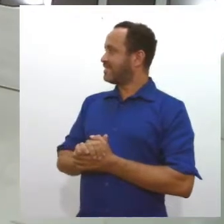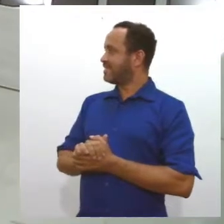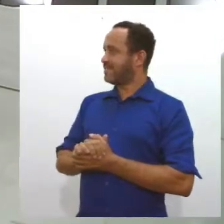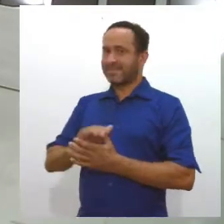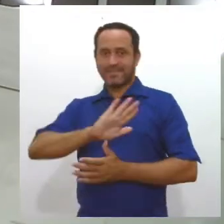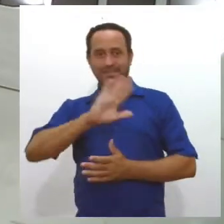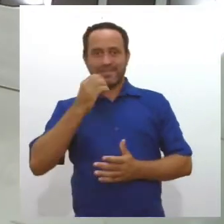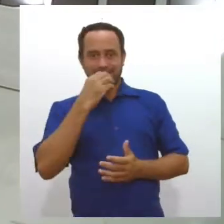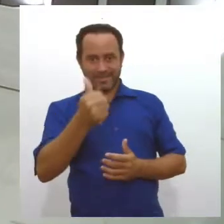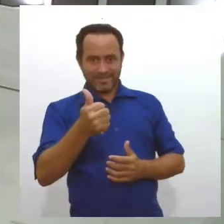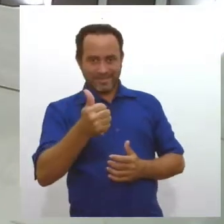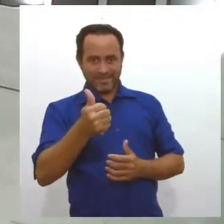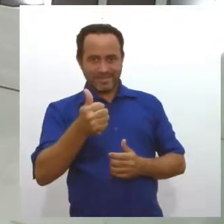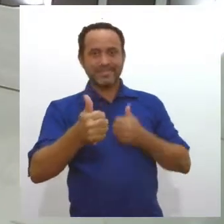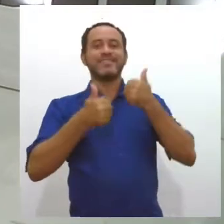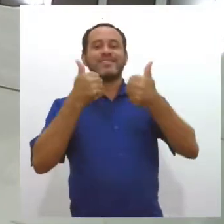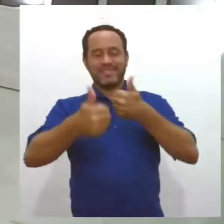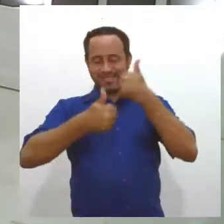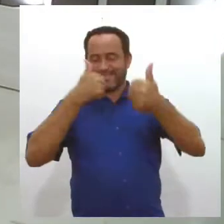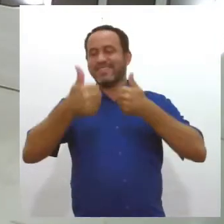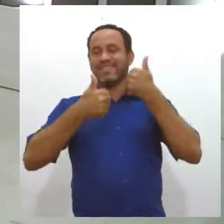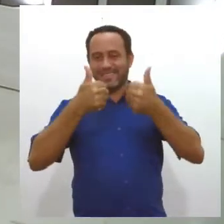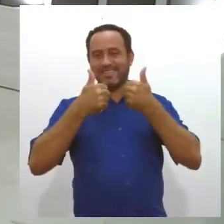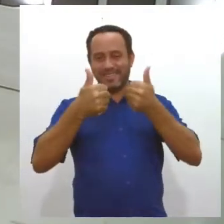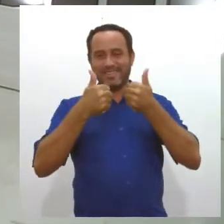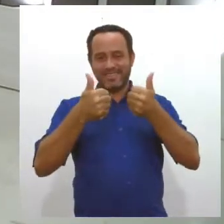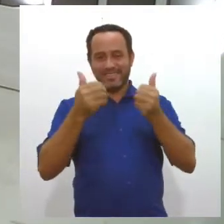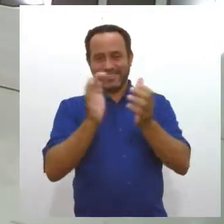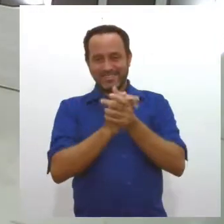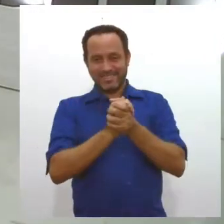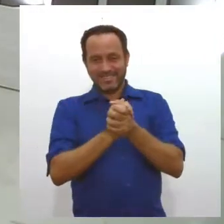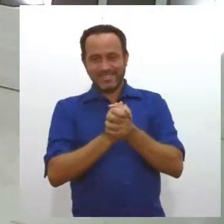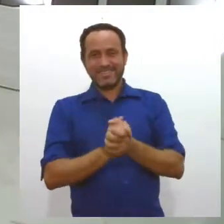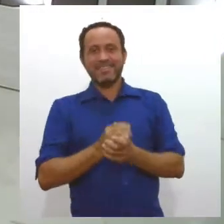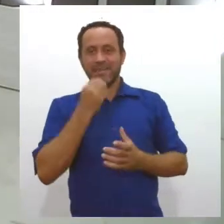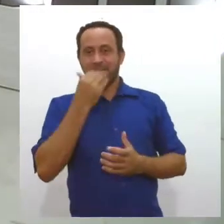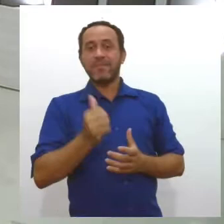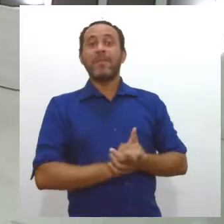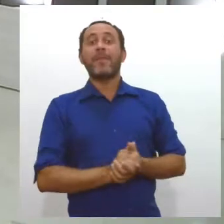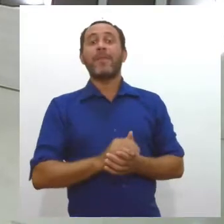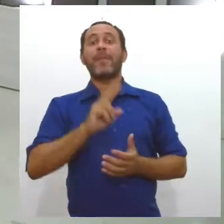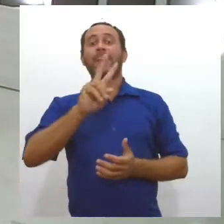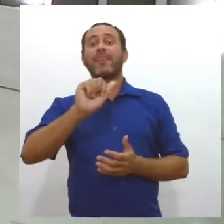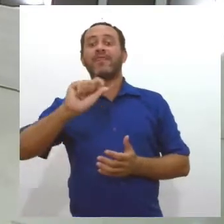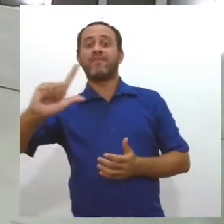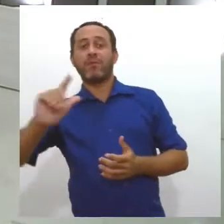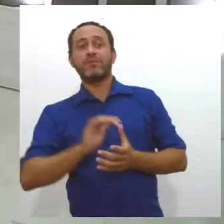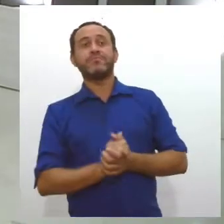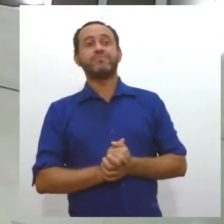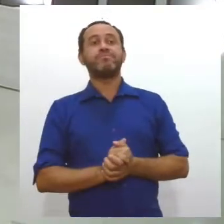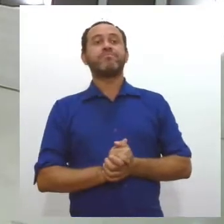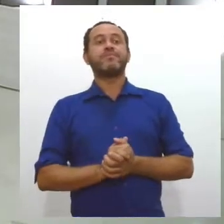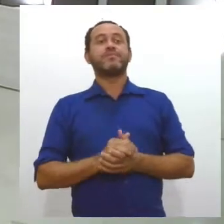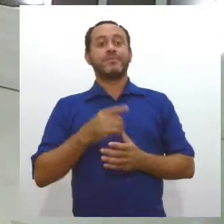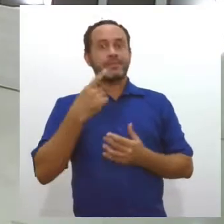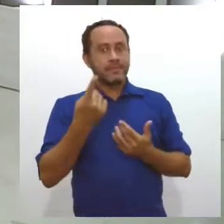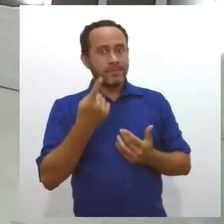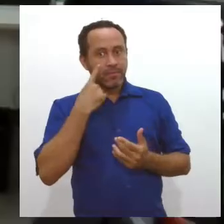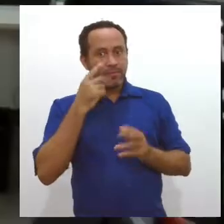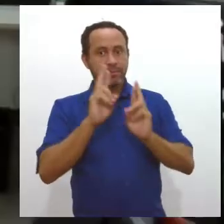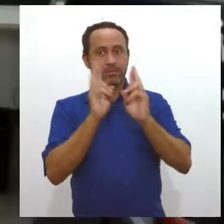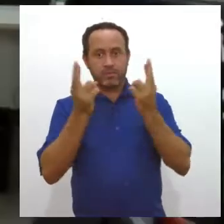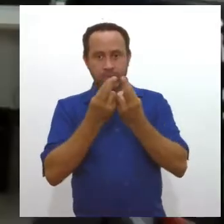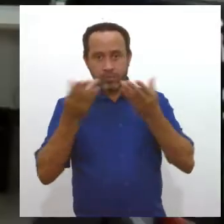Oi, Valquíria. Me ouve agora? Agora sim. Pode falar. Valquíria. Então, Valquíria. Na sessão